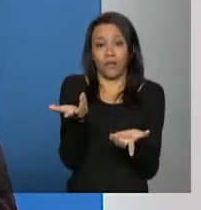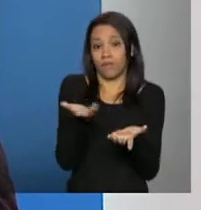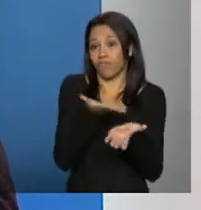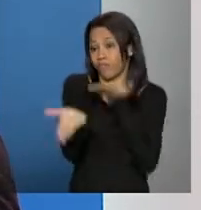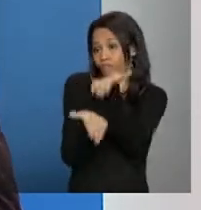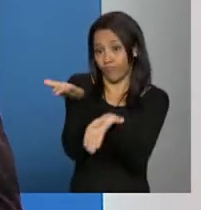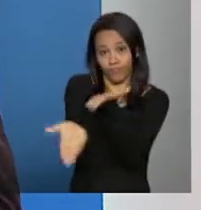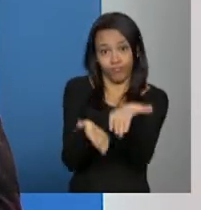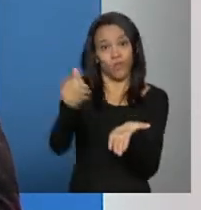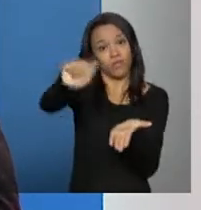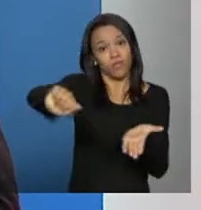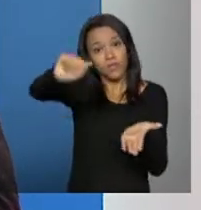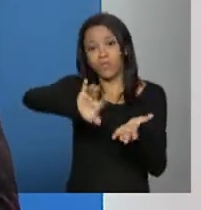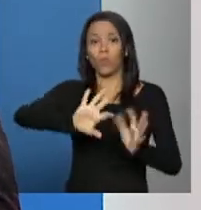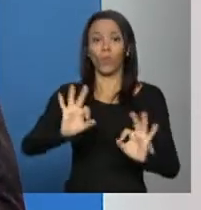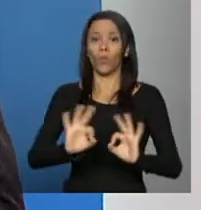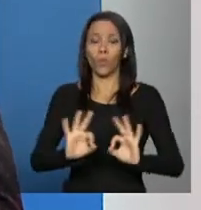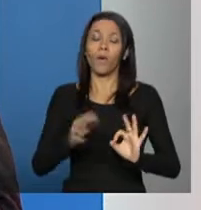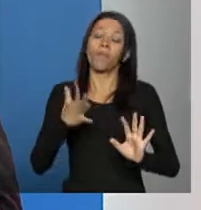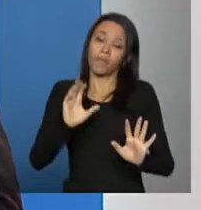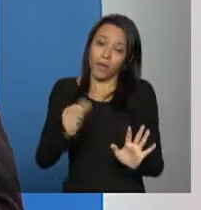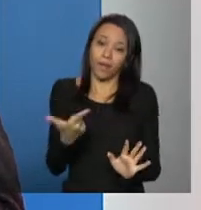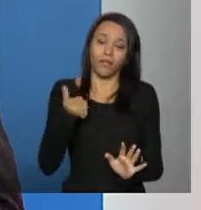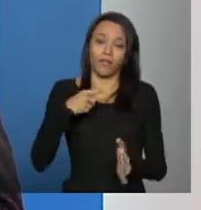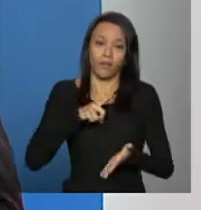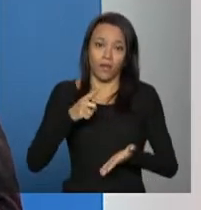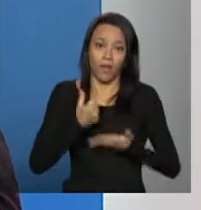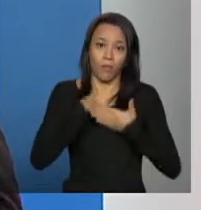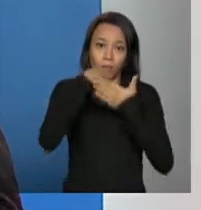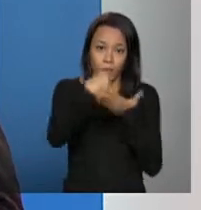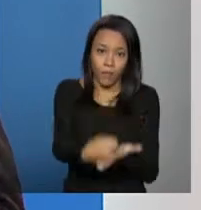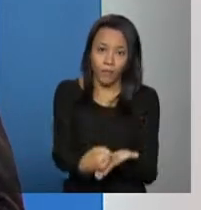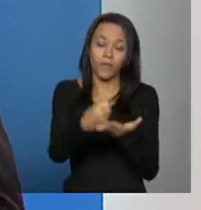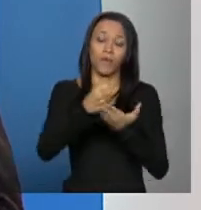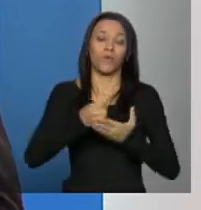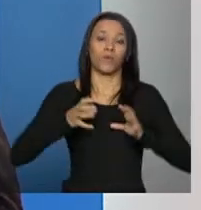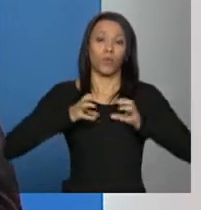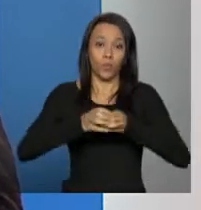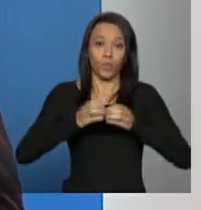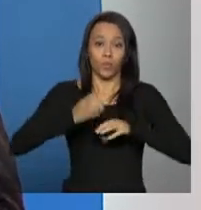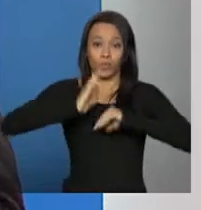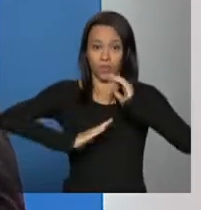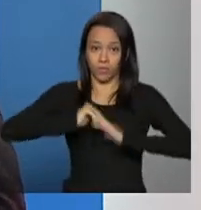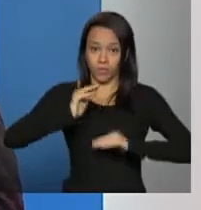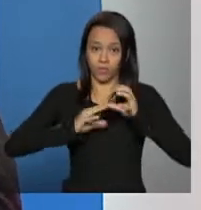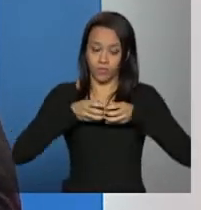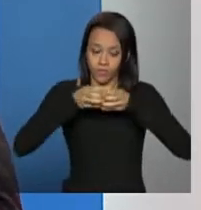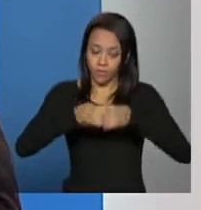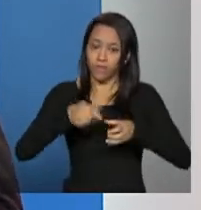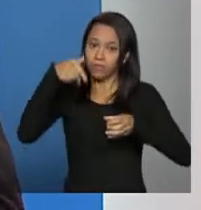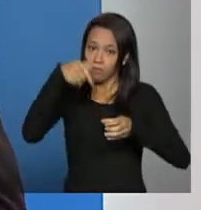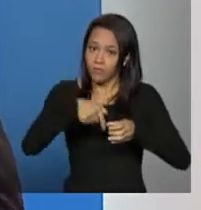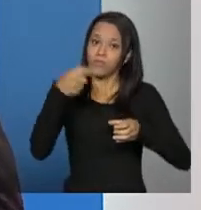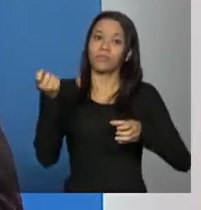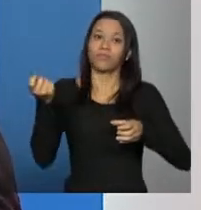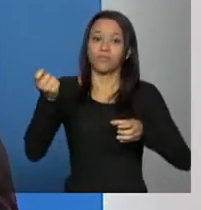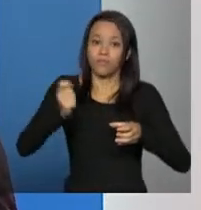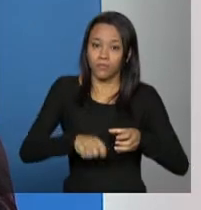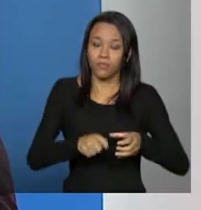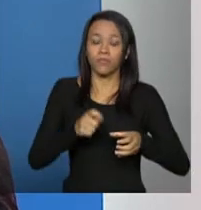normativa mas claro com o apoio com o suporte da equipe gestora também que pode dar essas